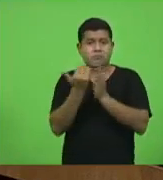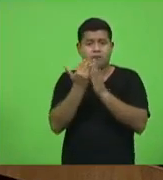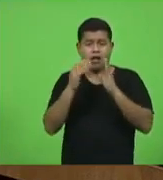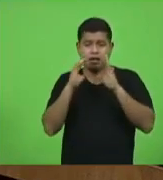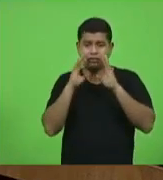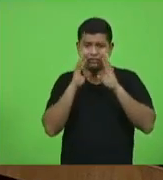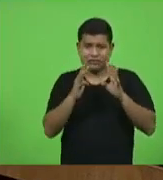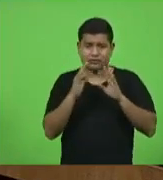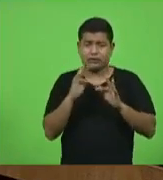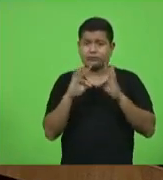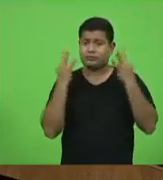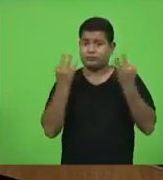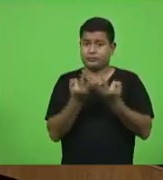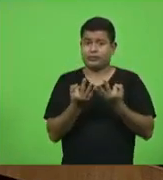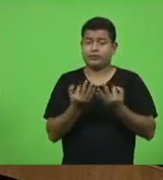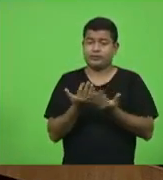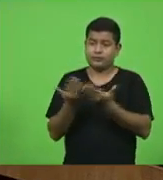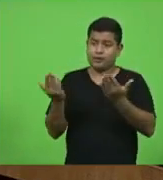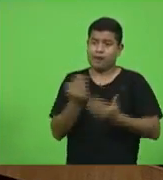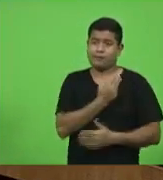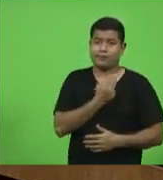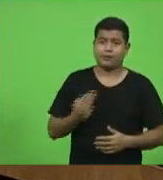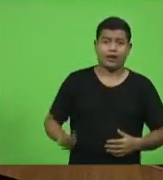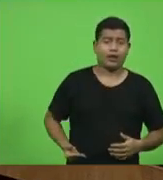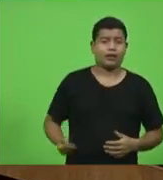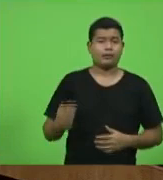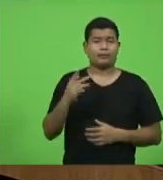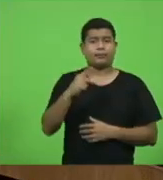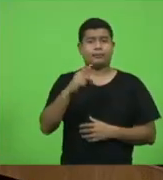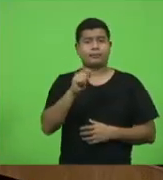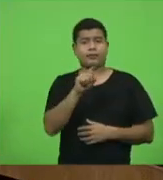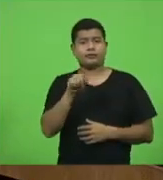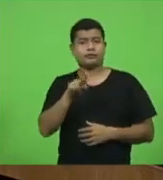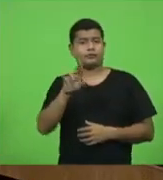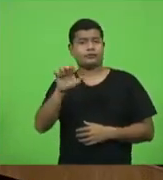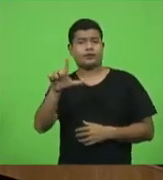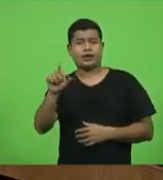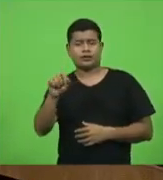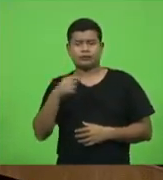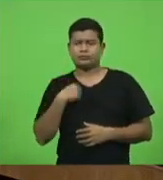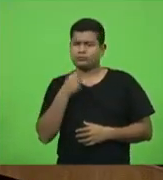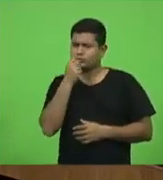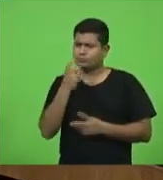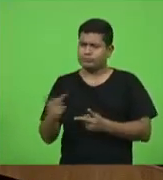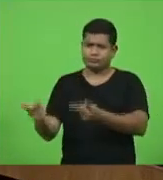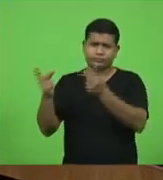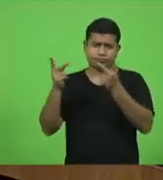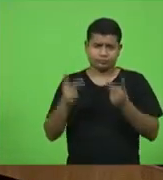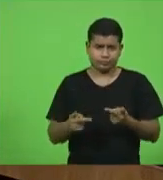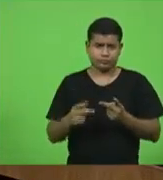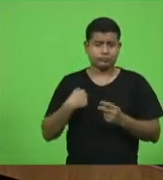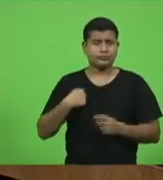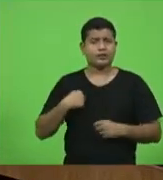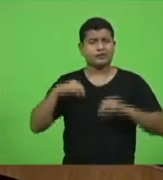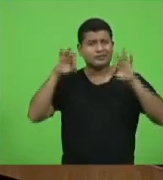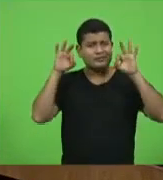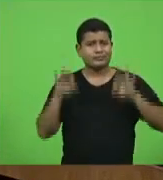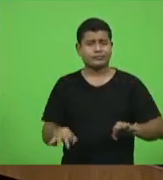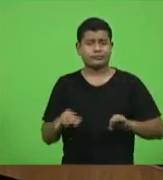é muito bem-vindo a Santa Catarina e tenho certeza que sua visita aqui